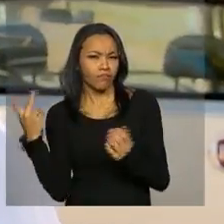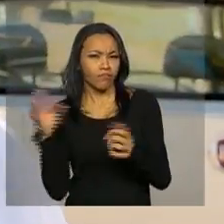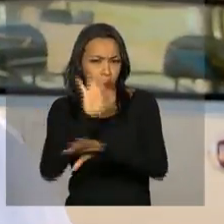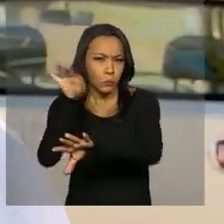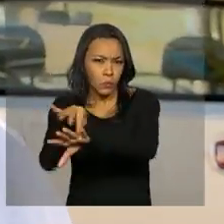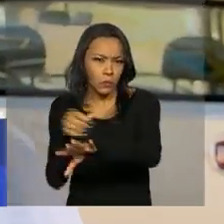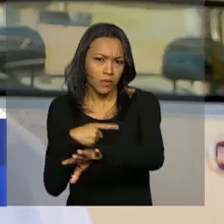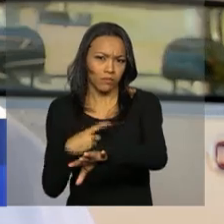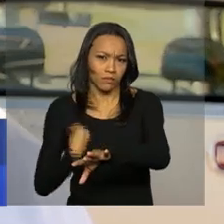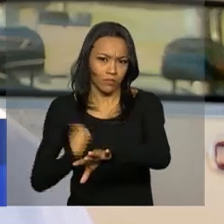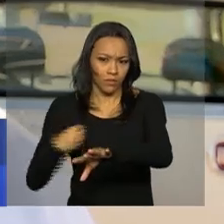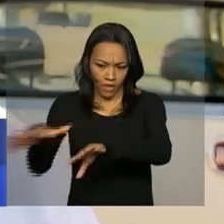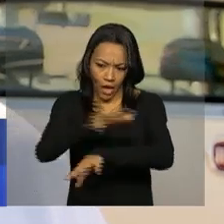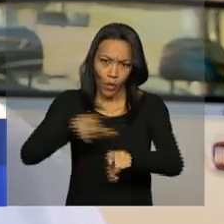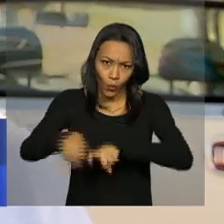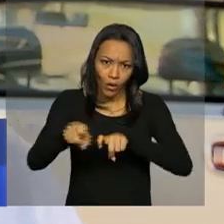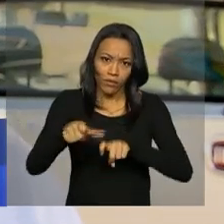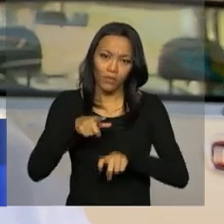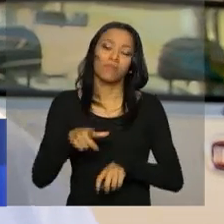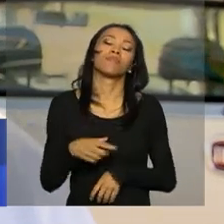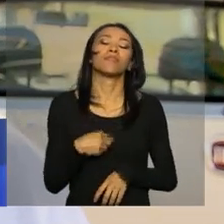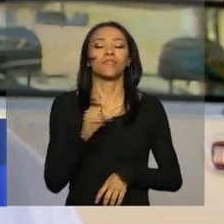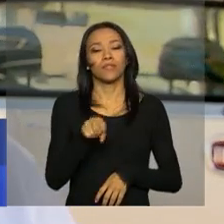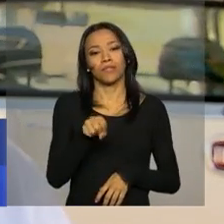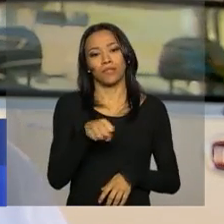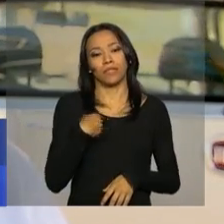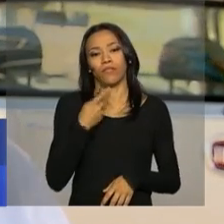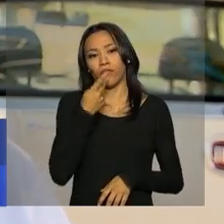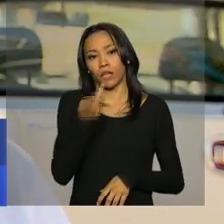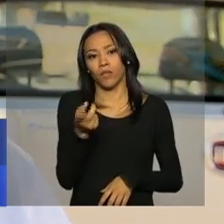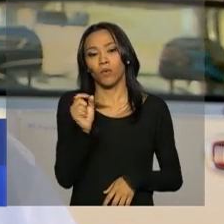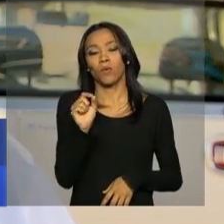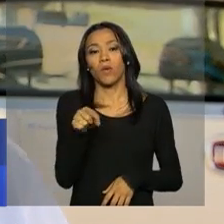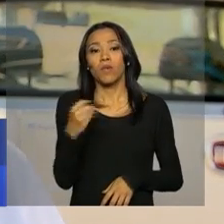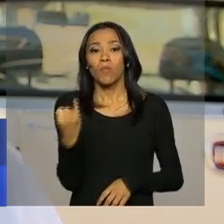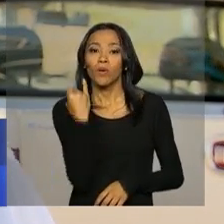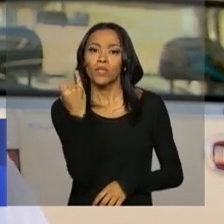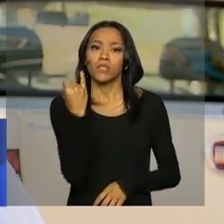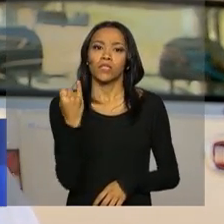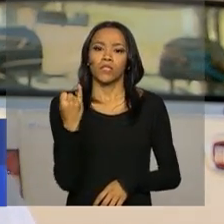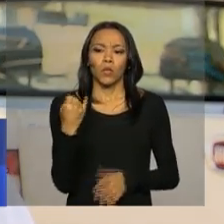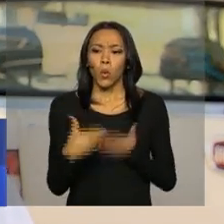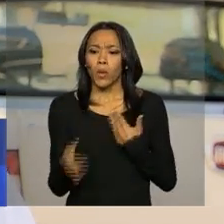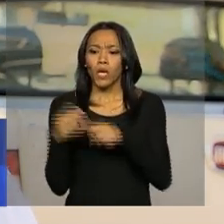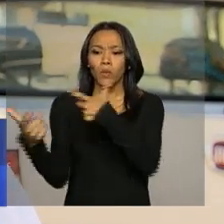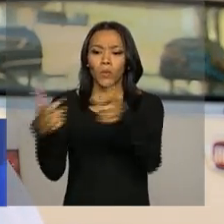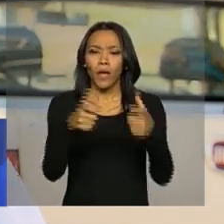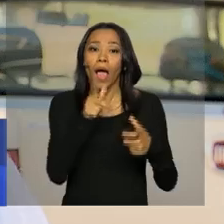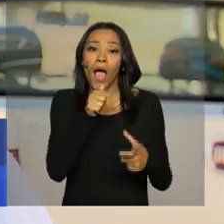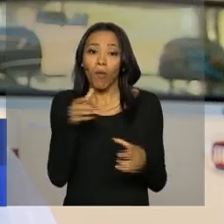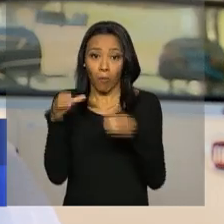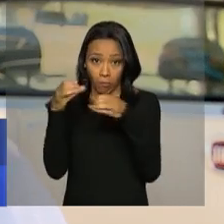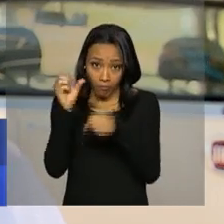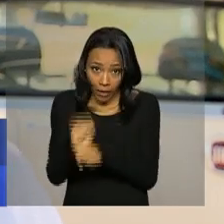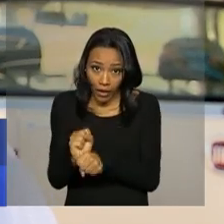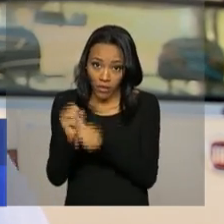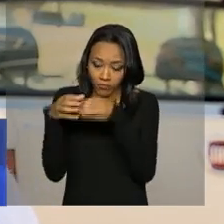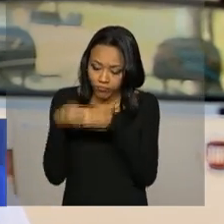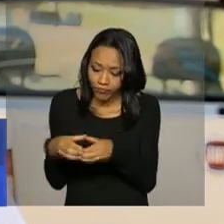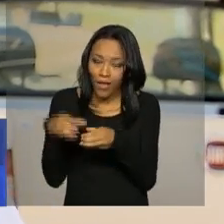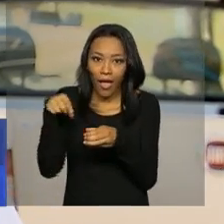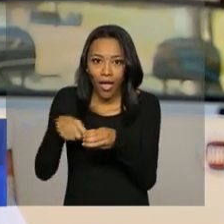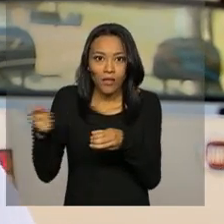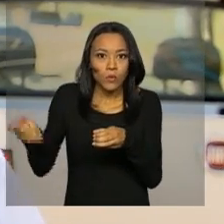Isso, é importante a gente salientar que toda fonte que possa vir ter água parada pode ser um